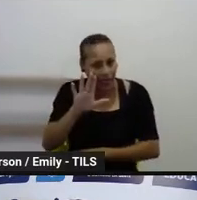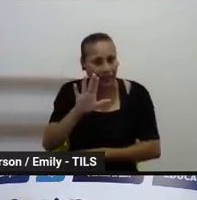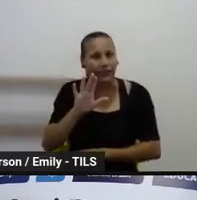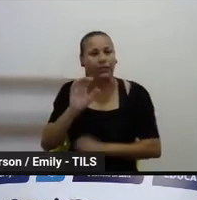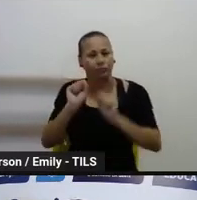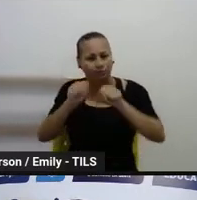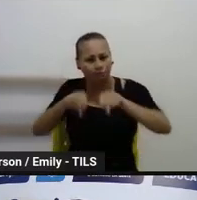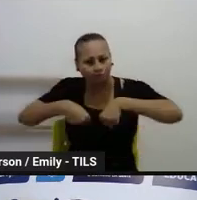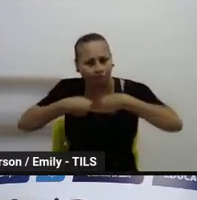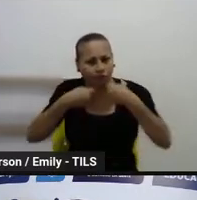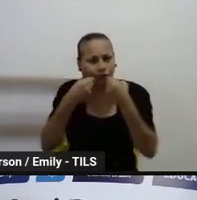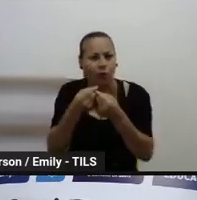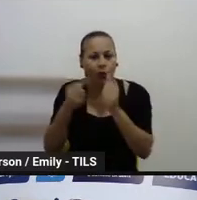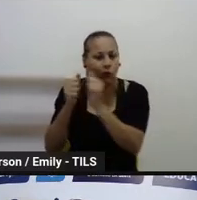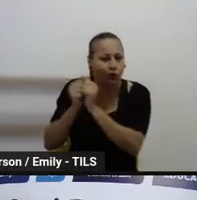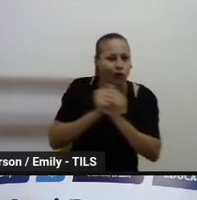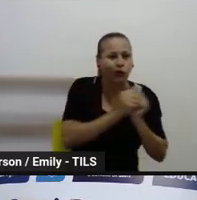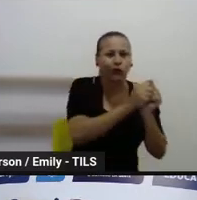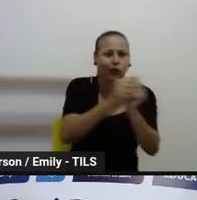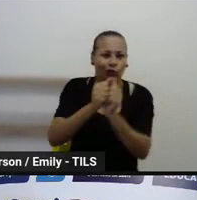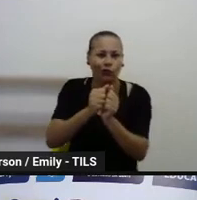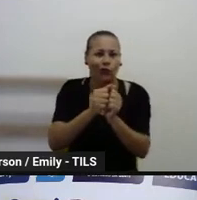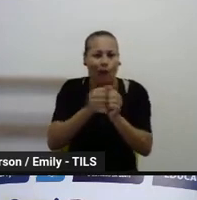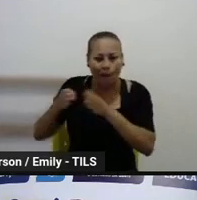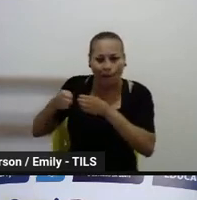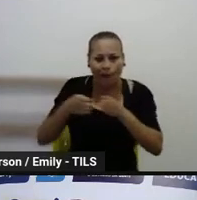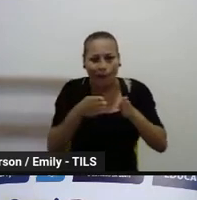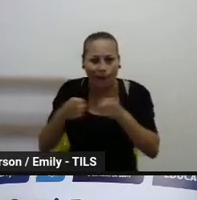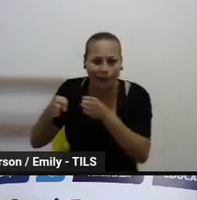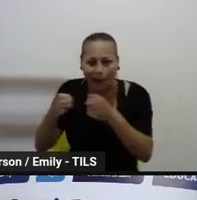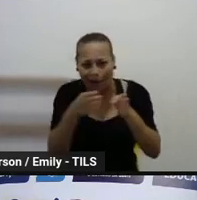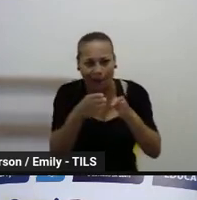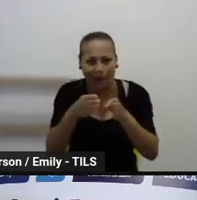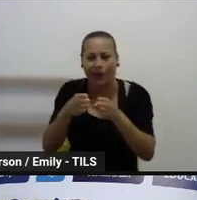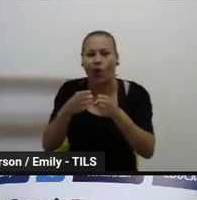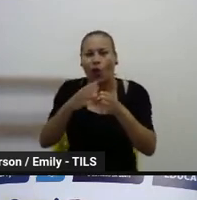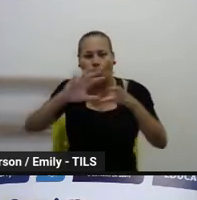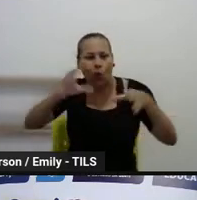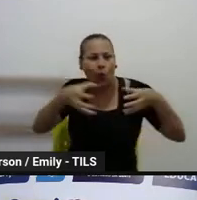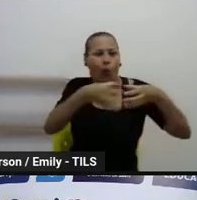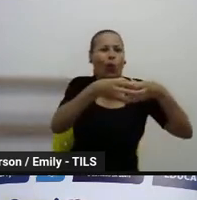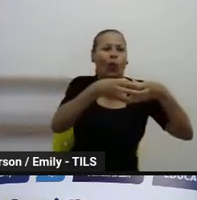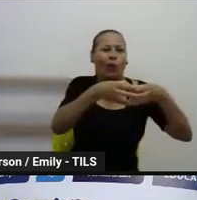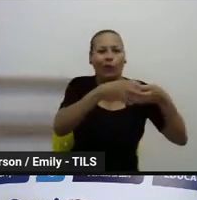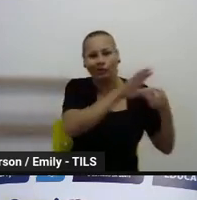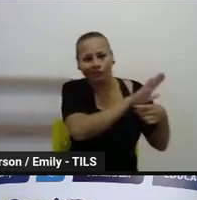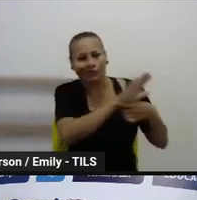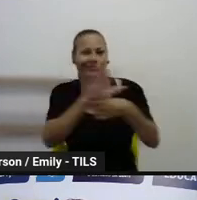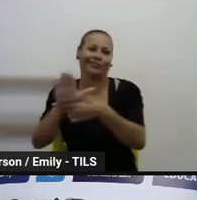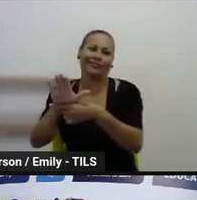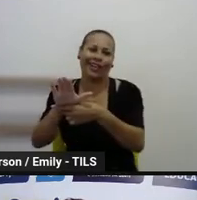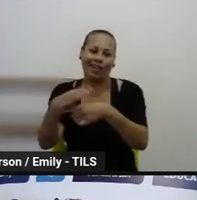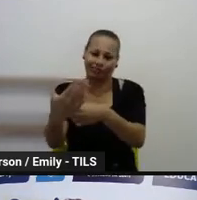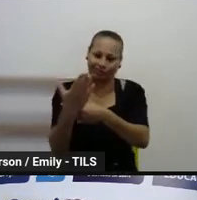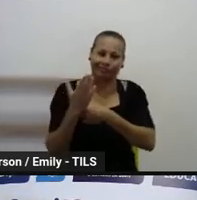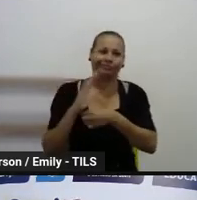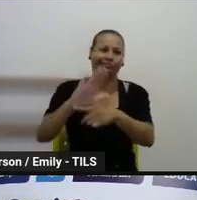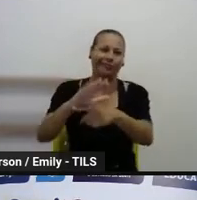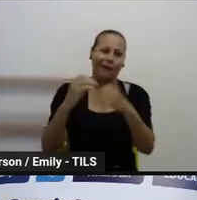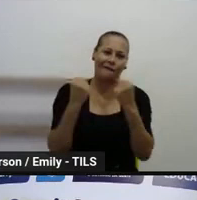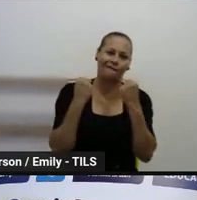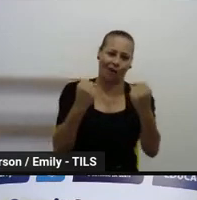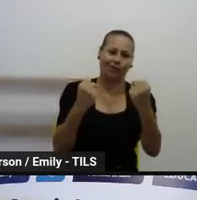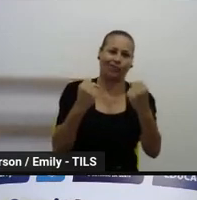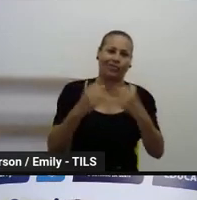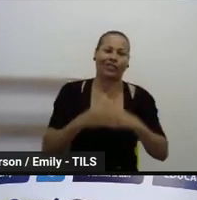né, e pensar nesses caminhos para coletivamente é uma forma de nos fortalecermos nesse momento,